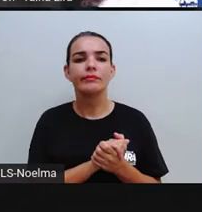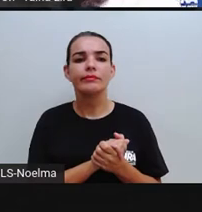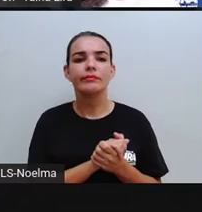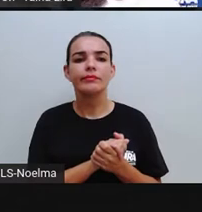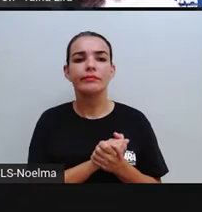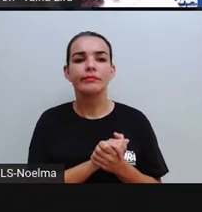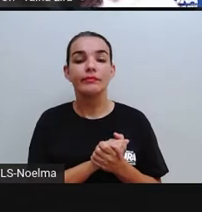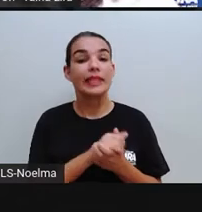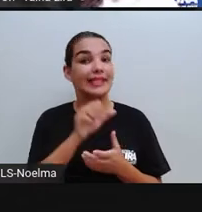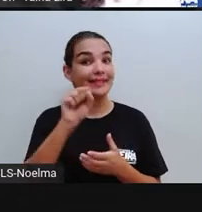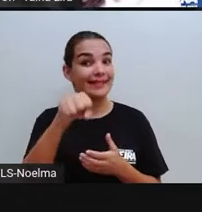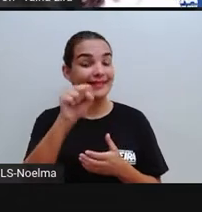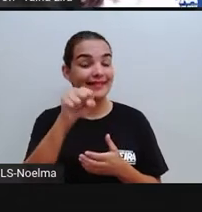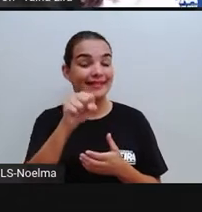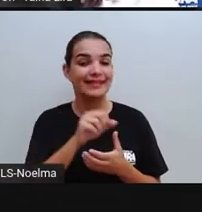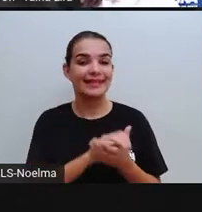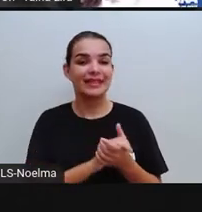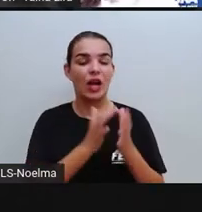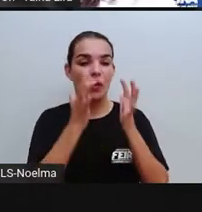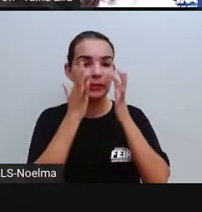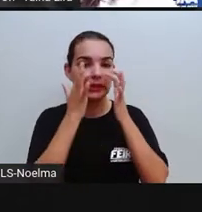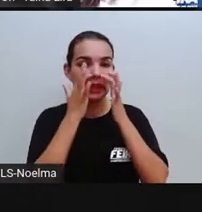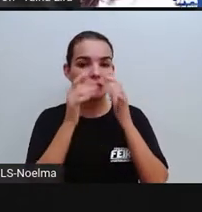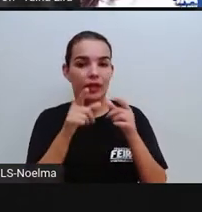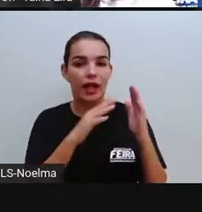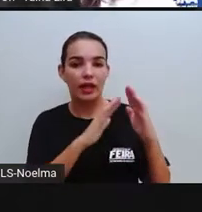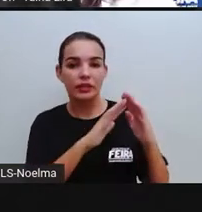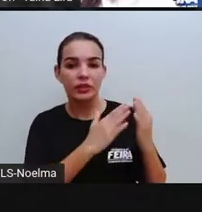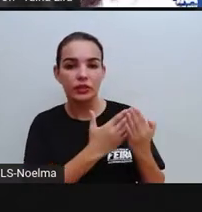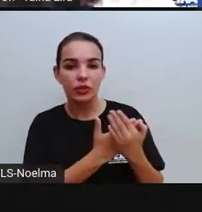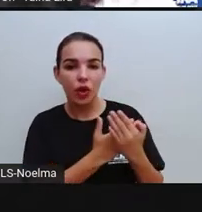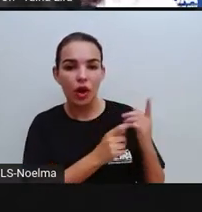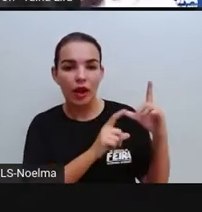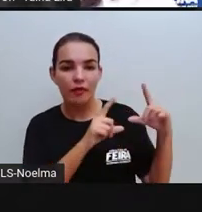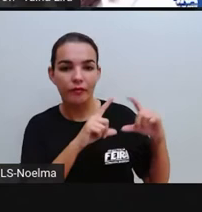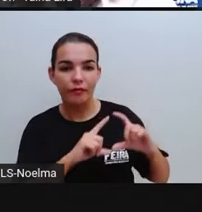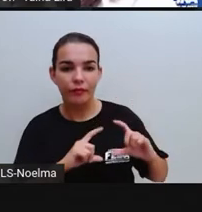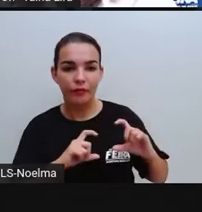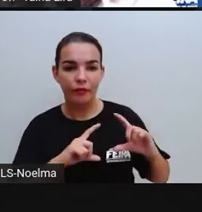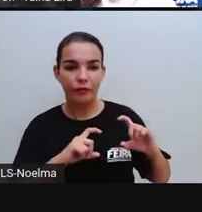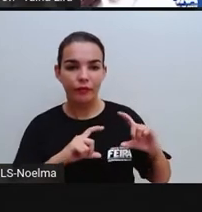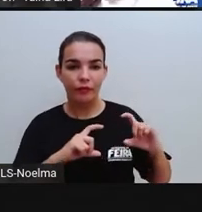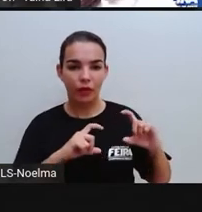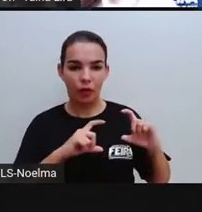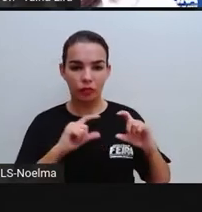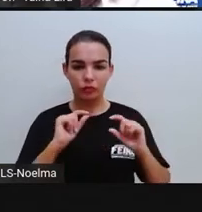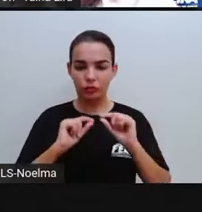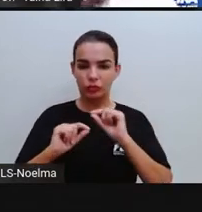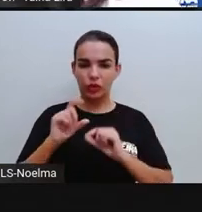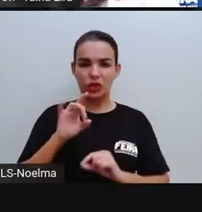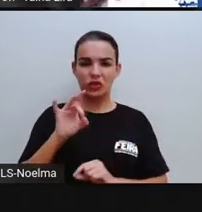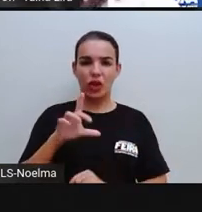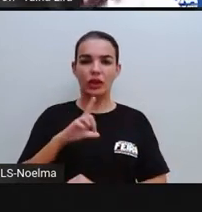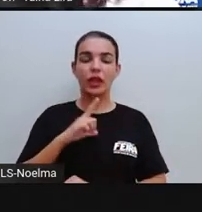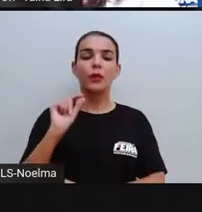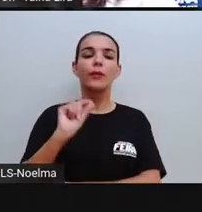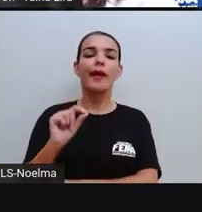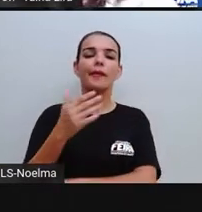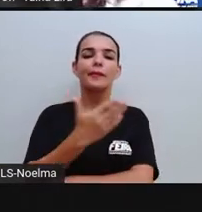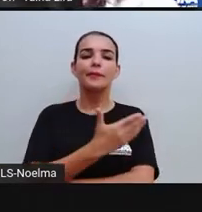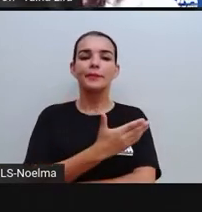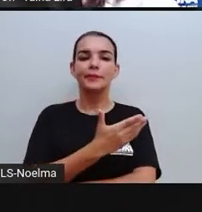Muito bem, observem, ó, nessa fotografia, nessa sala de aula aí, só tem o quê?